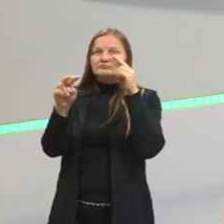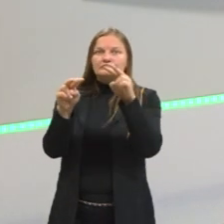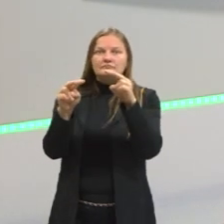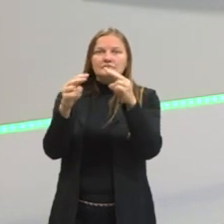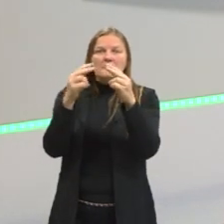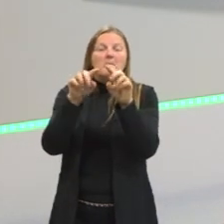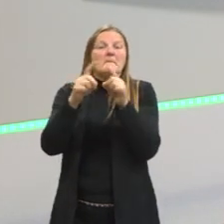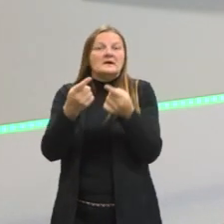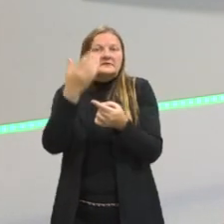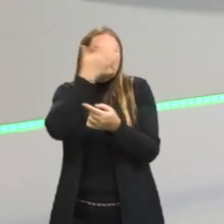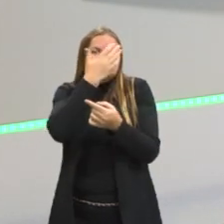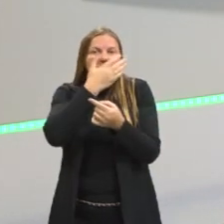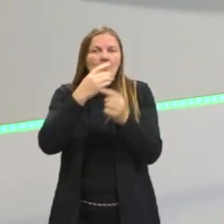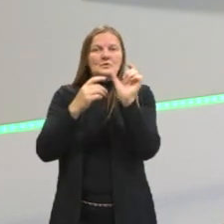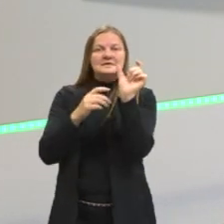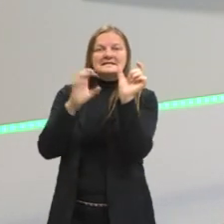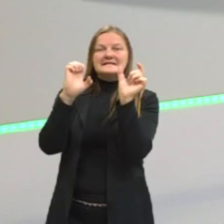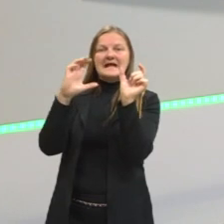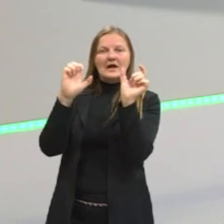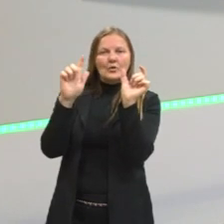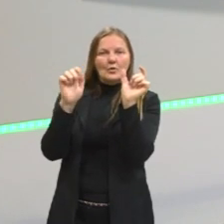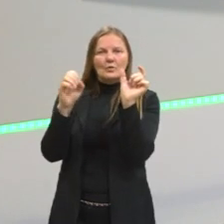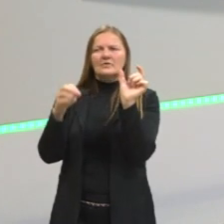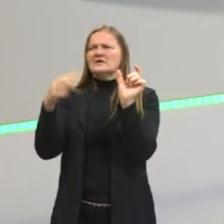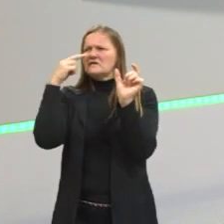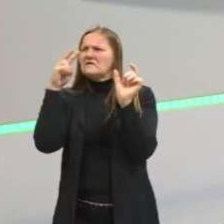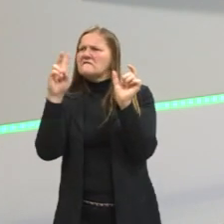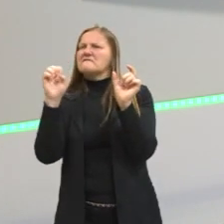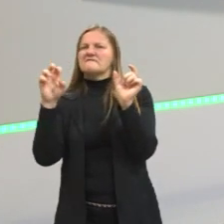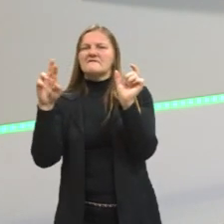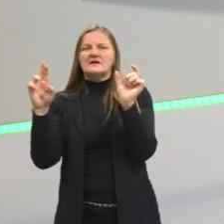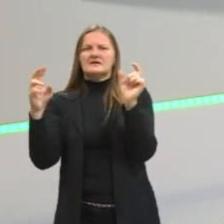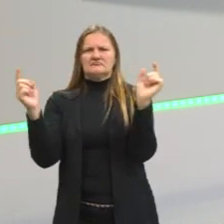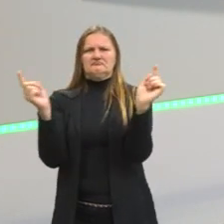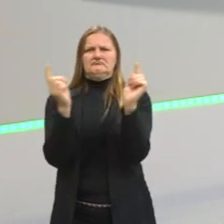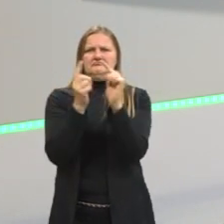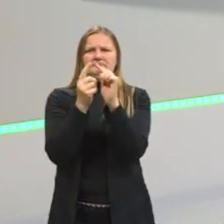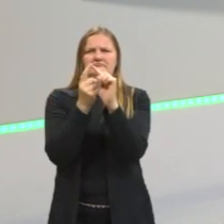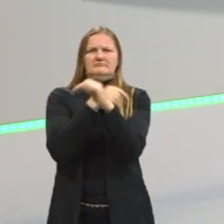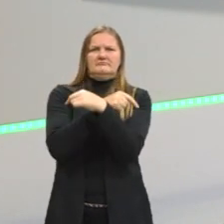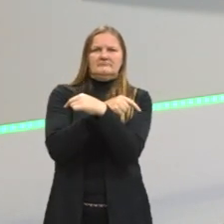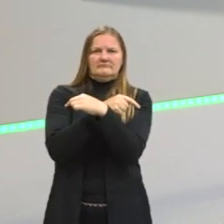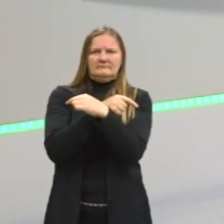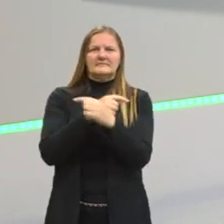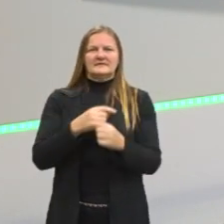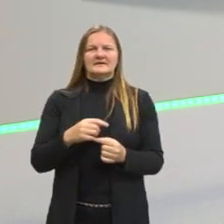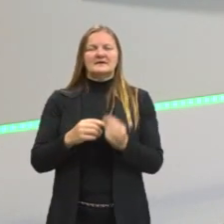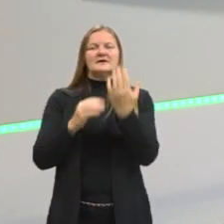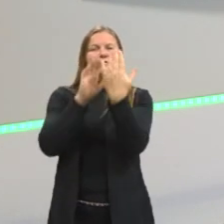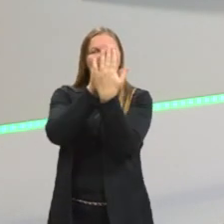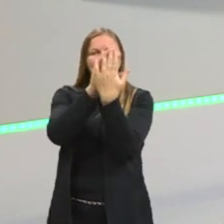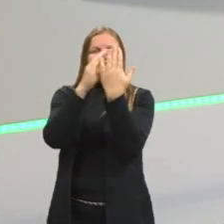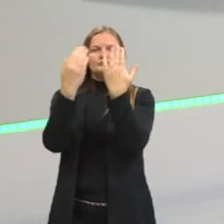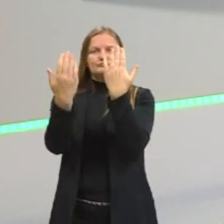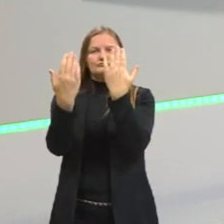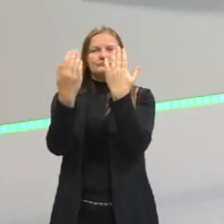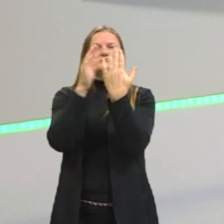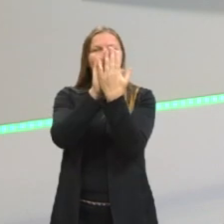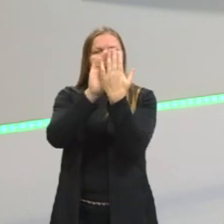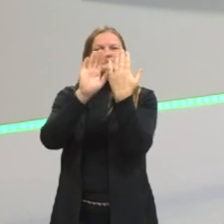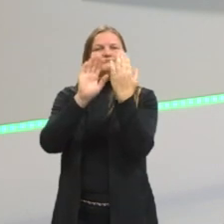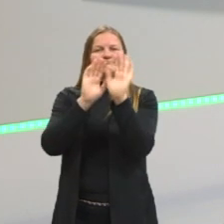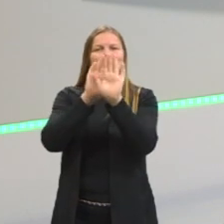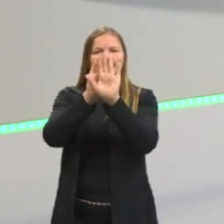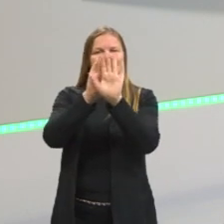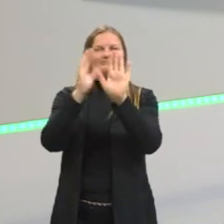Então são ali três termos que em tese não estariam bem relacionados. Mas a antítese faz exatamente essa função.